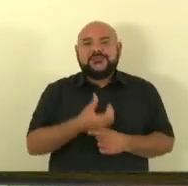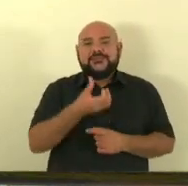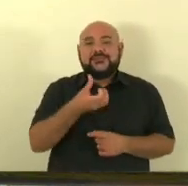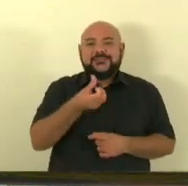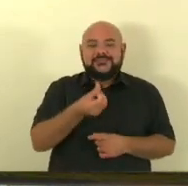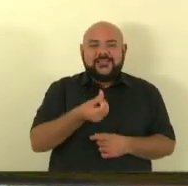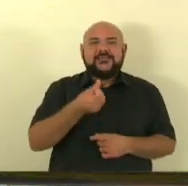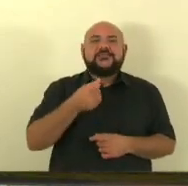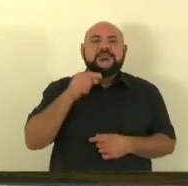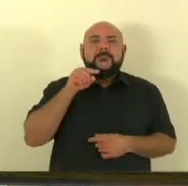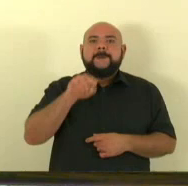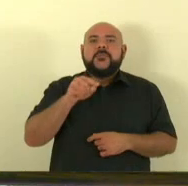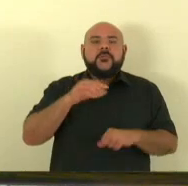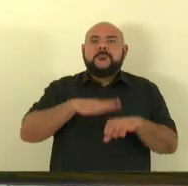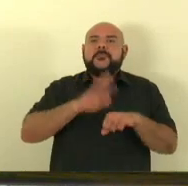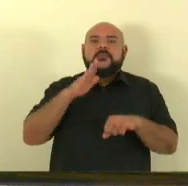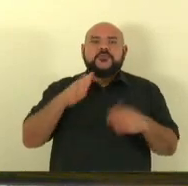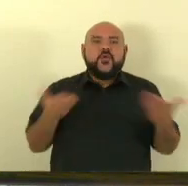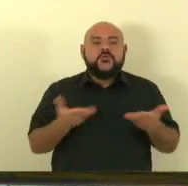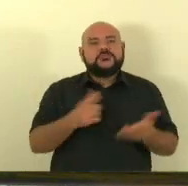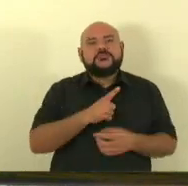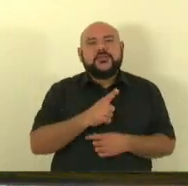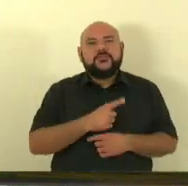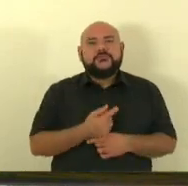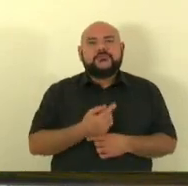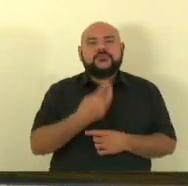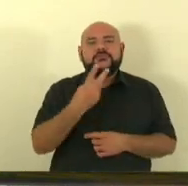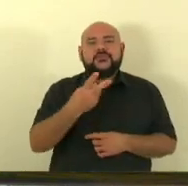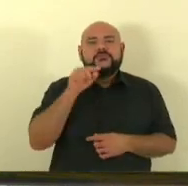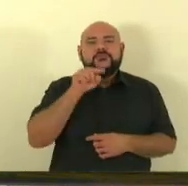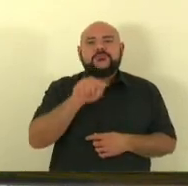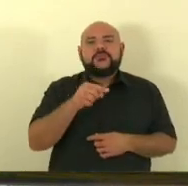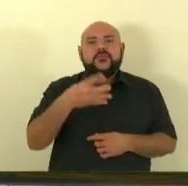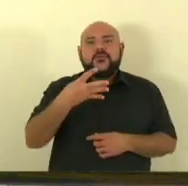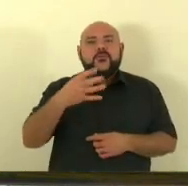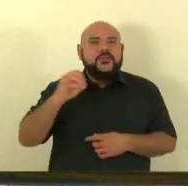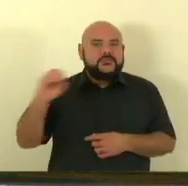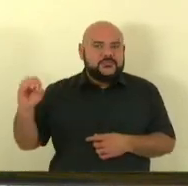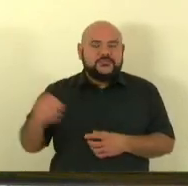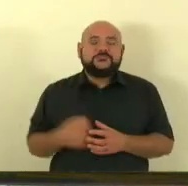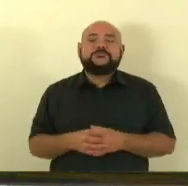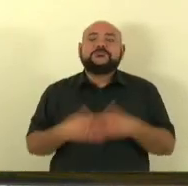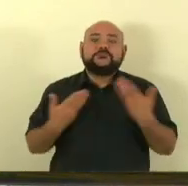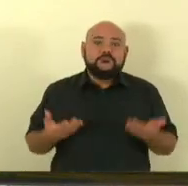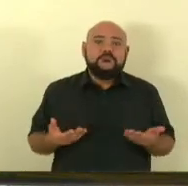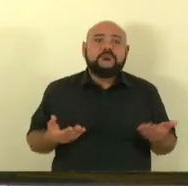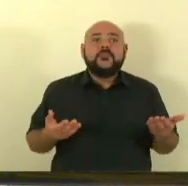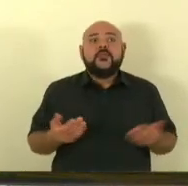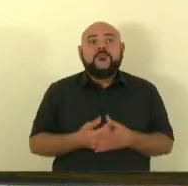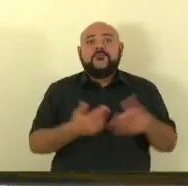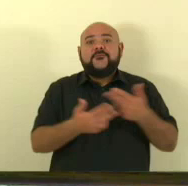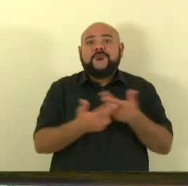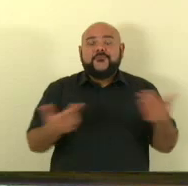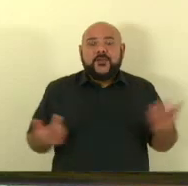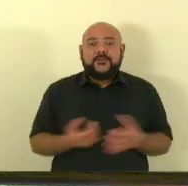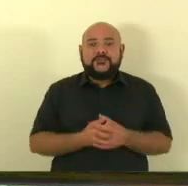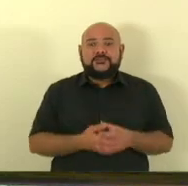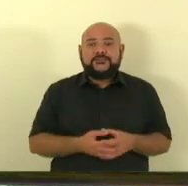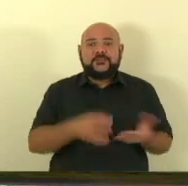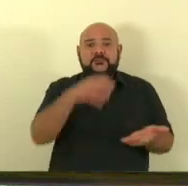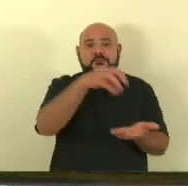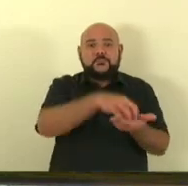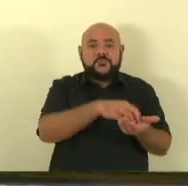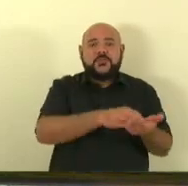apenas 2.400 o que tem feito com que muitas das nossas delegacias tenham sido fechadas inclusive plantões da